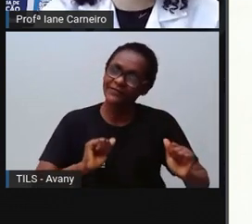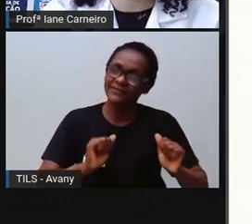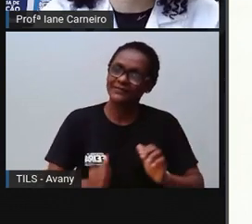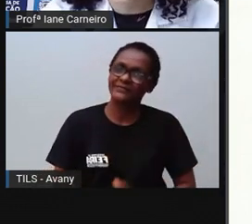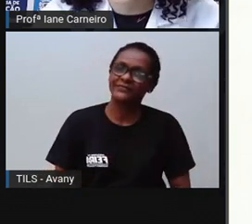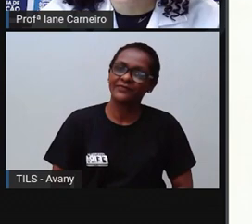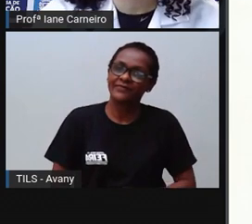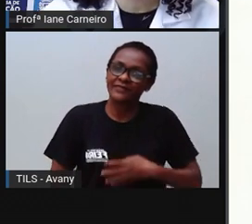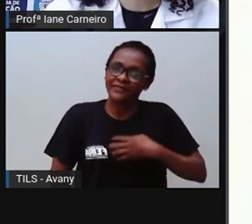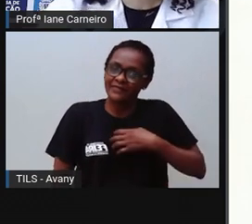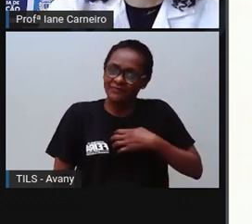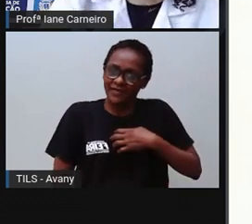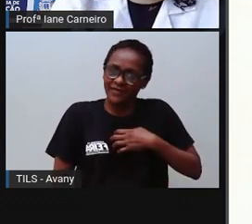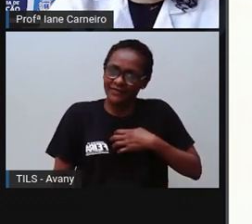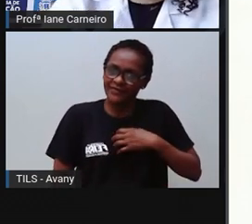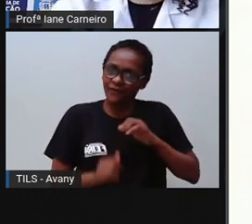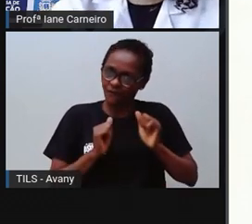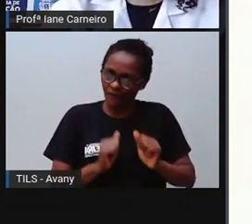seus sentimentos?